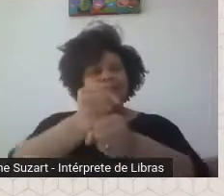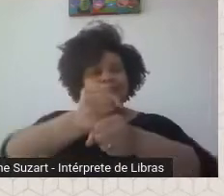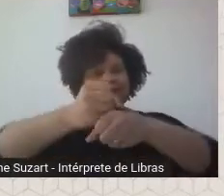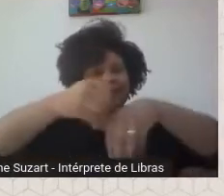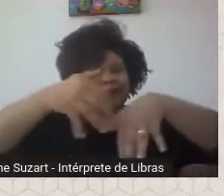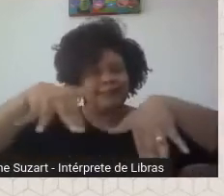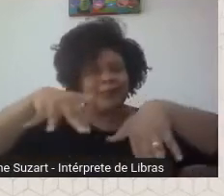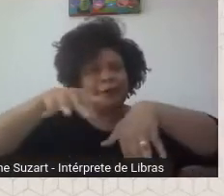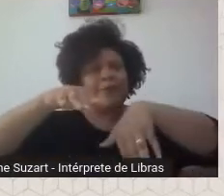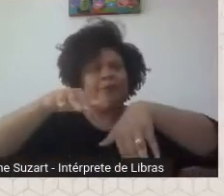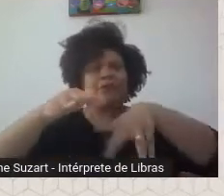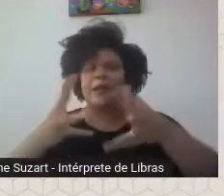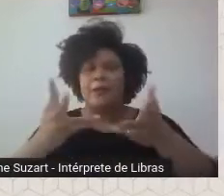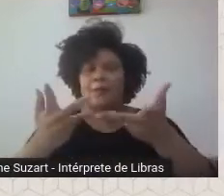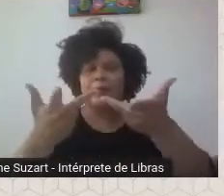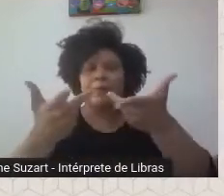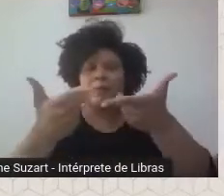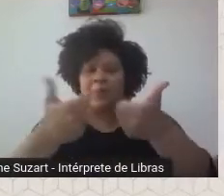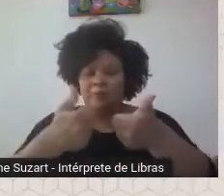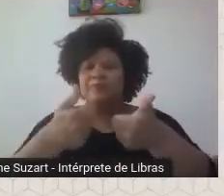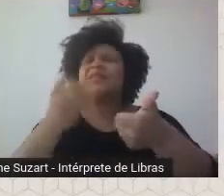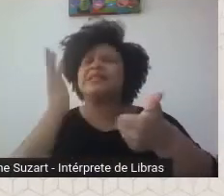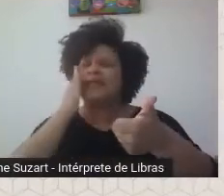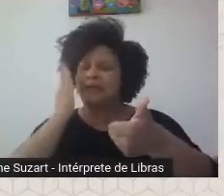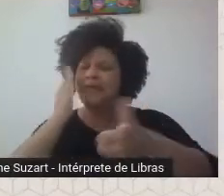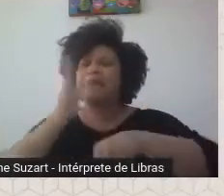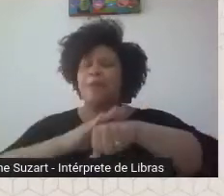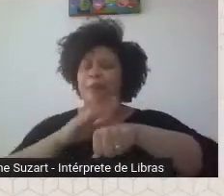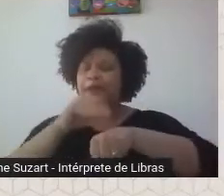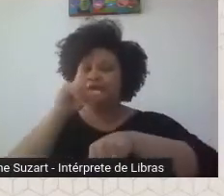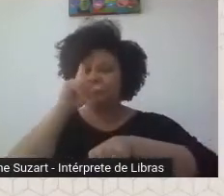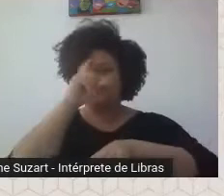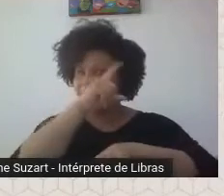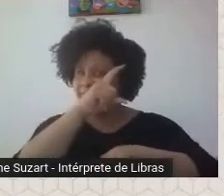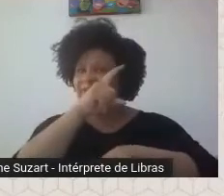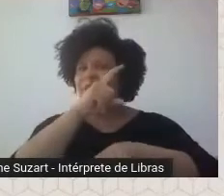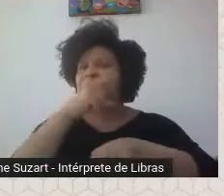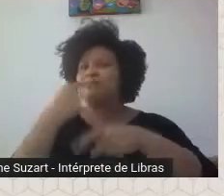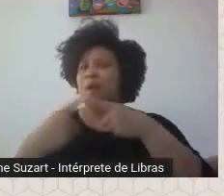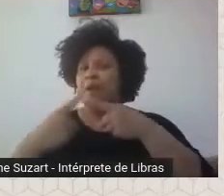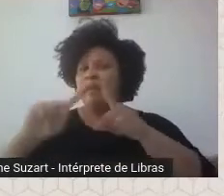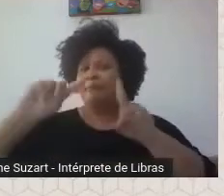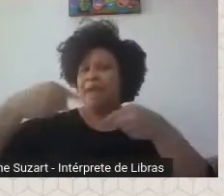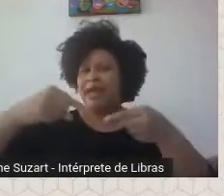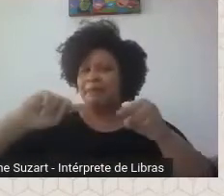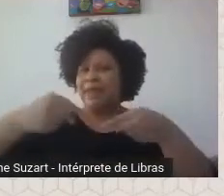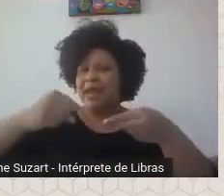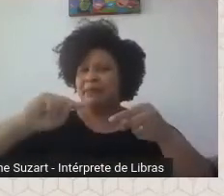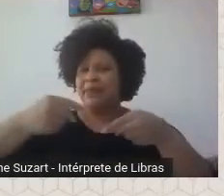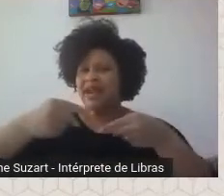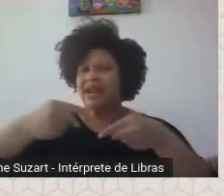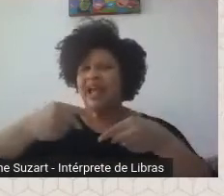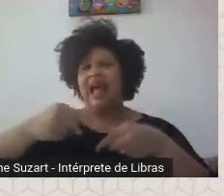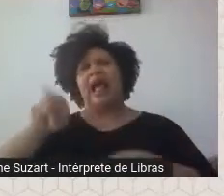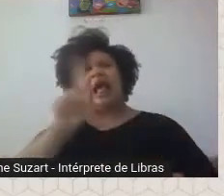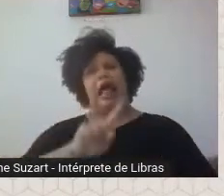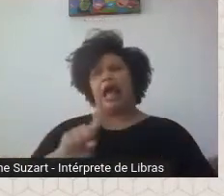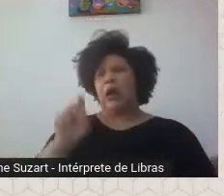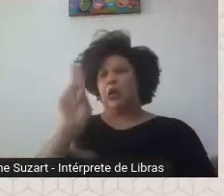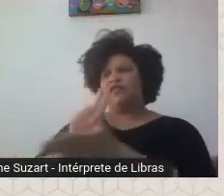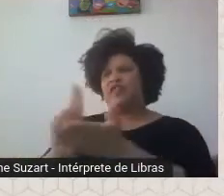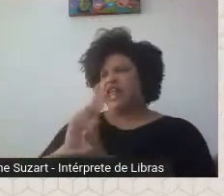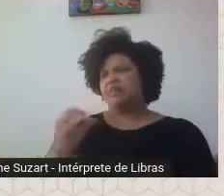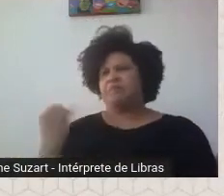a universidade é atacada e sufocada pela redução do seu orçamento, pela negação da sua importância como instituição responsável pelo